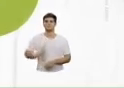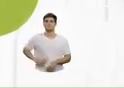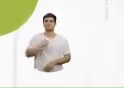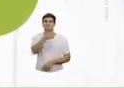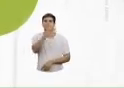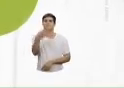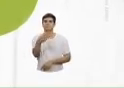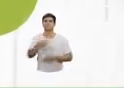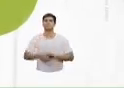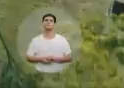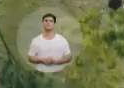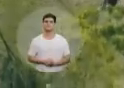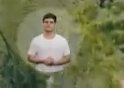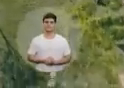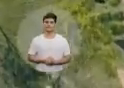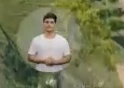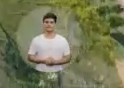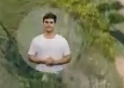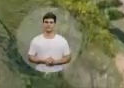governador 13.